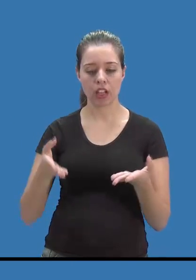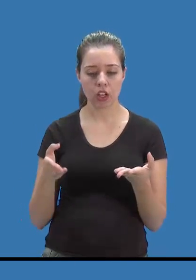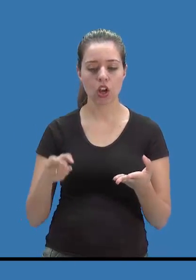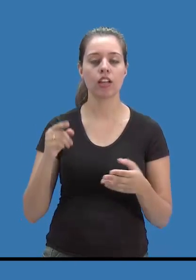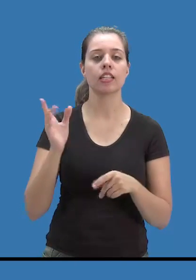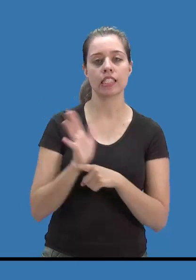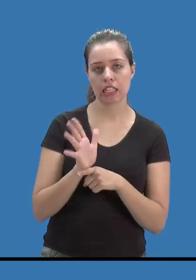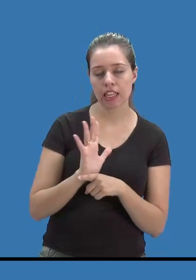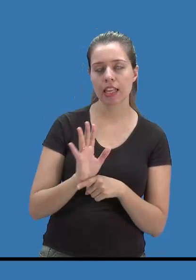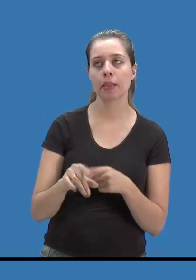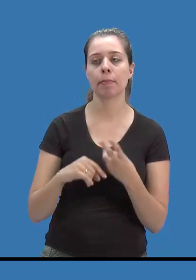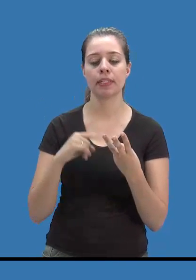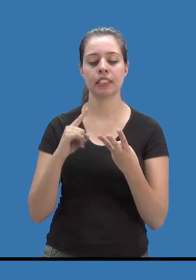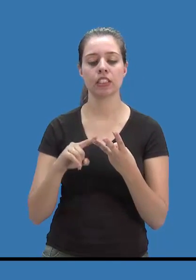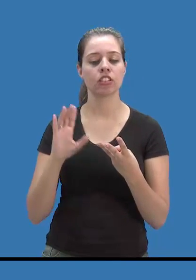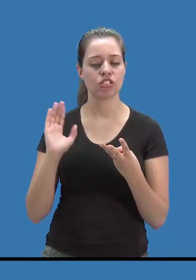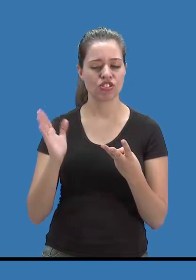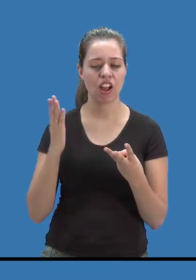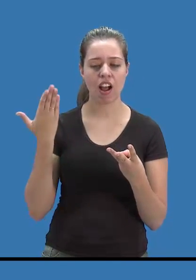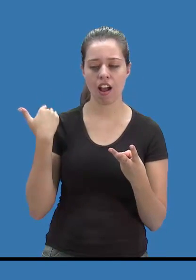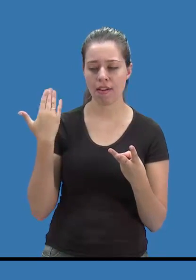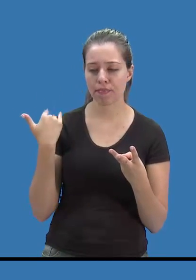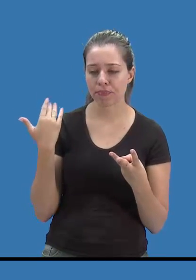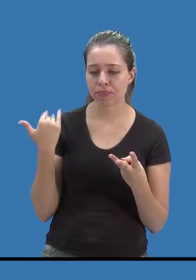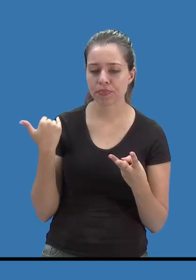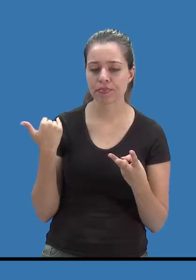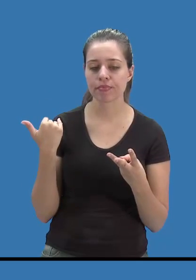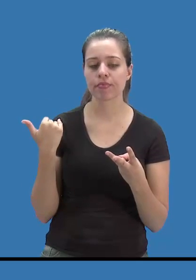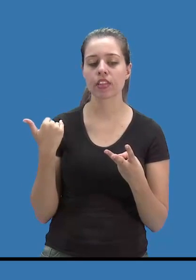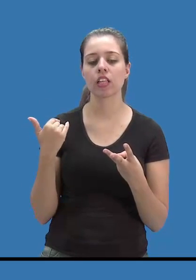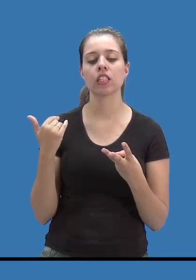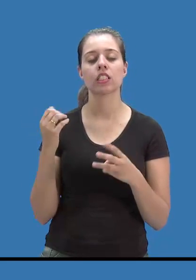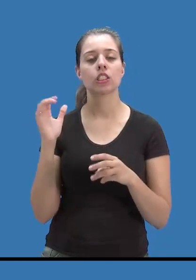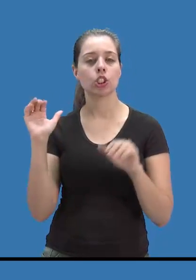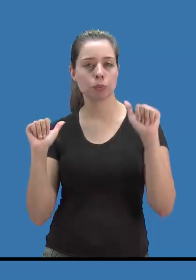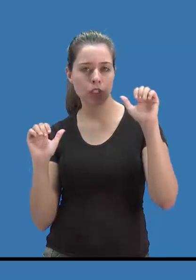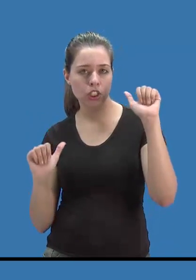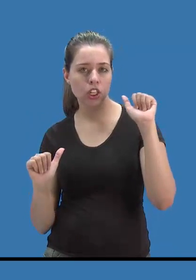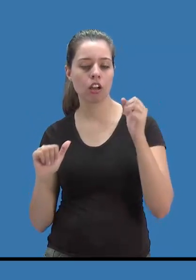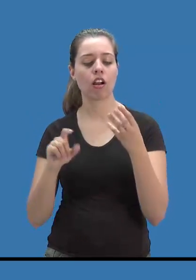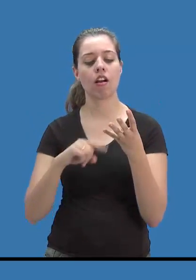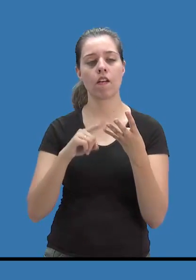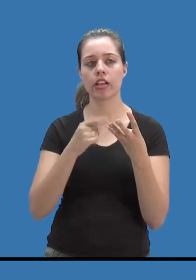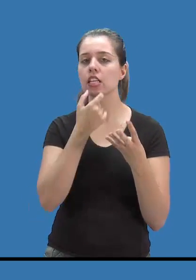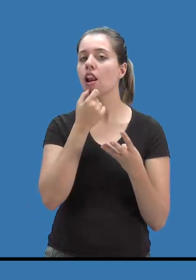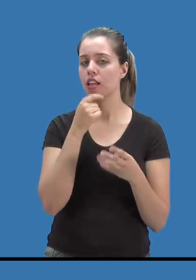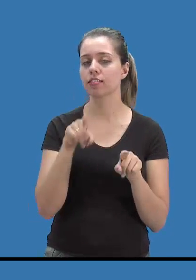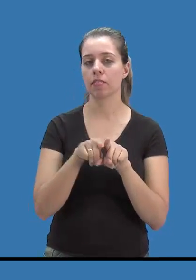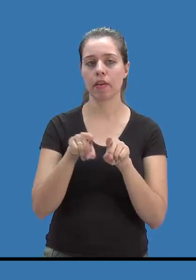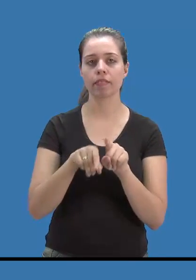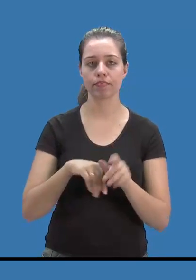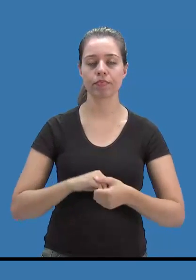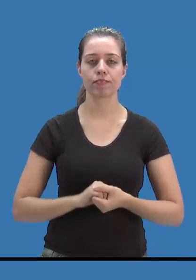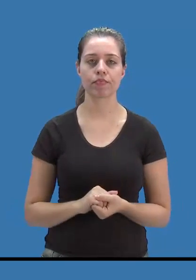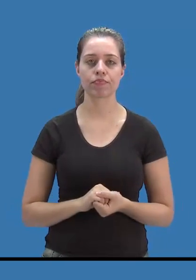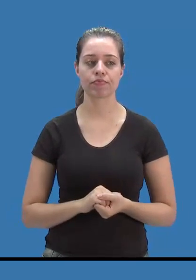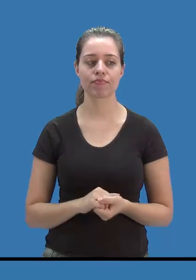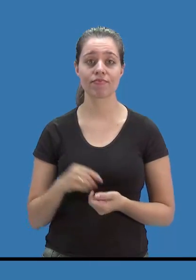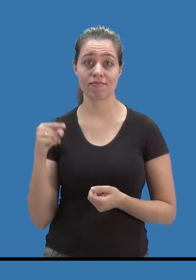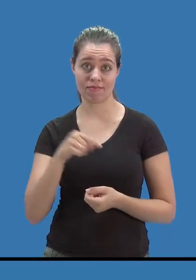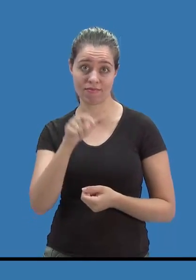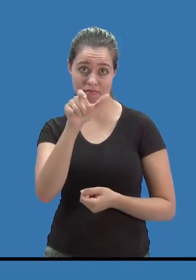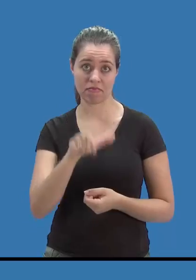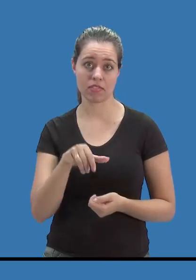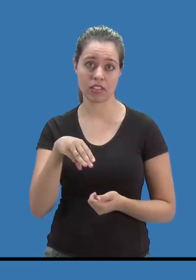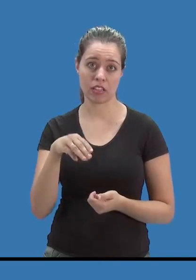fazendo de cinema agora. Já fiz também o curso de espanhol e curso de inglês. Márcio